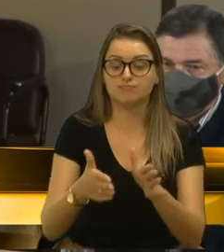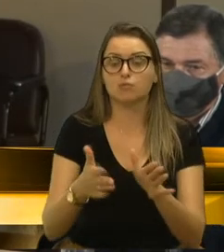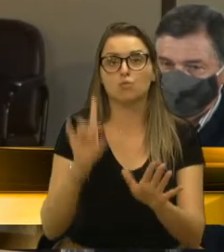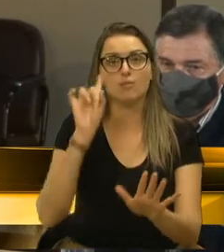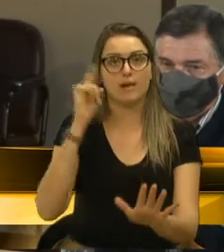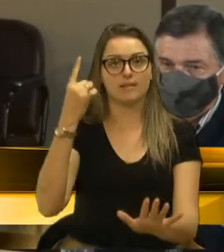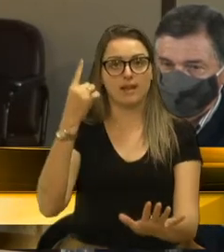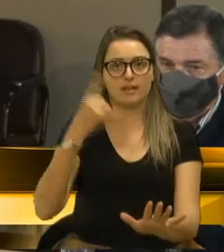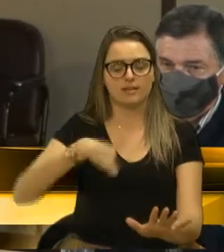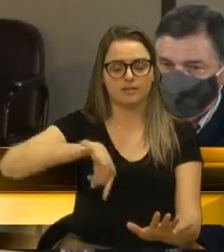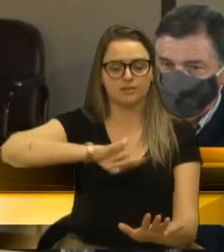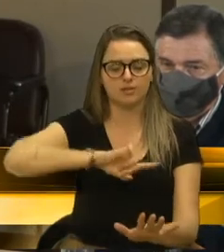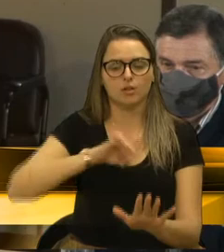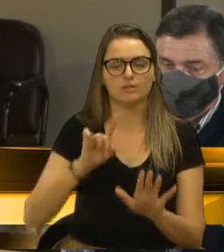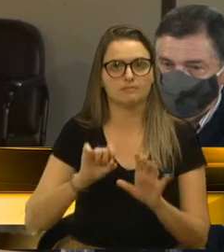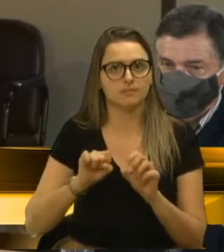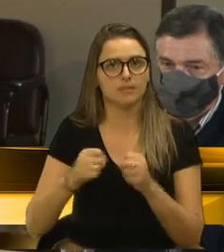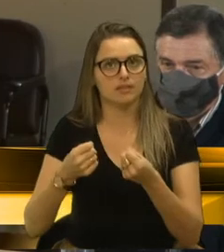Estamos defendendo o caminho.